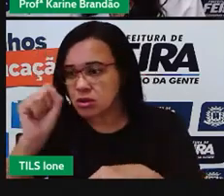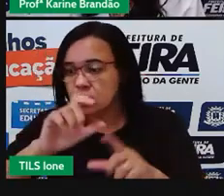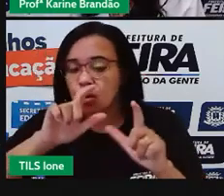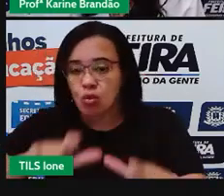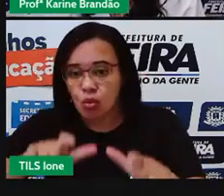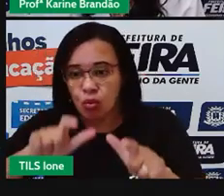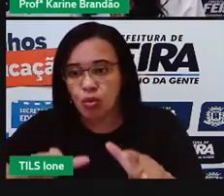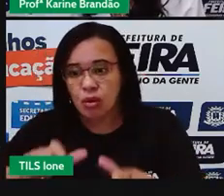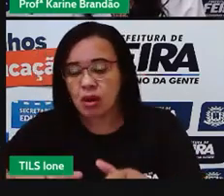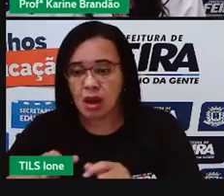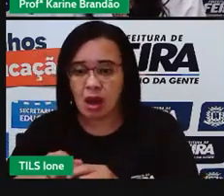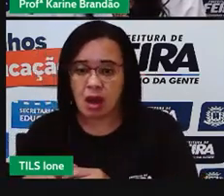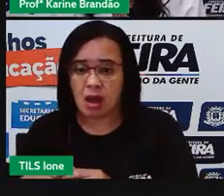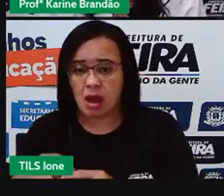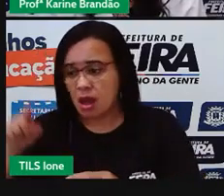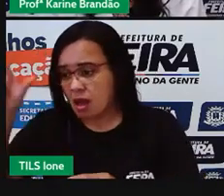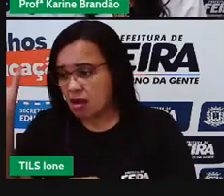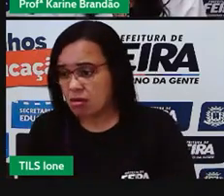precisa pensar nisso.